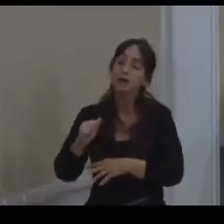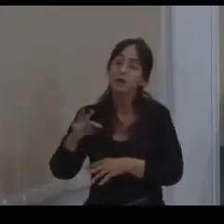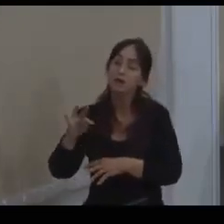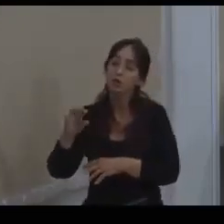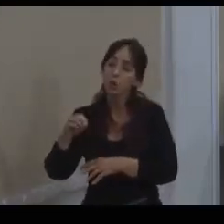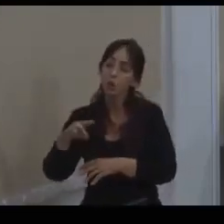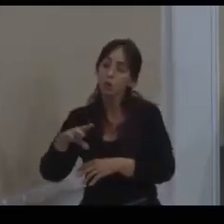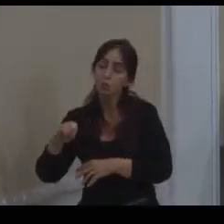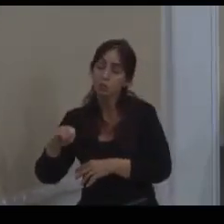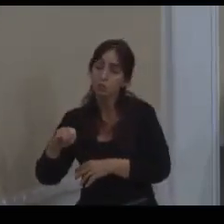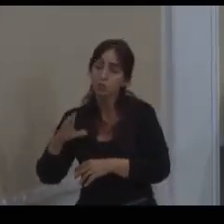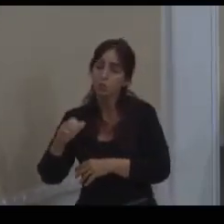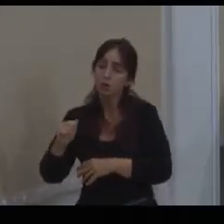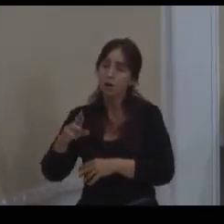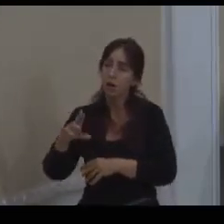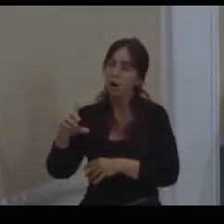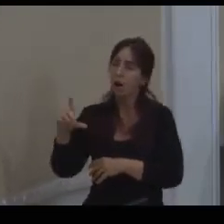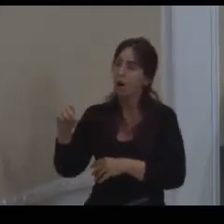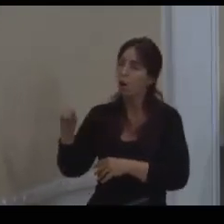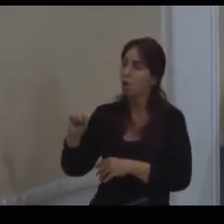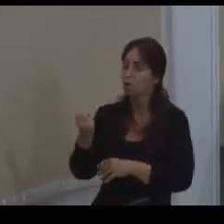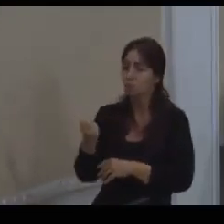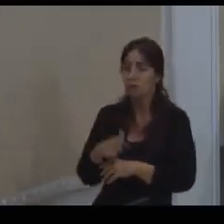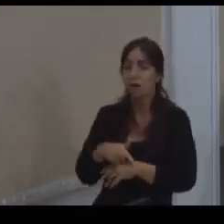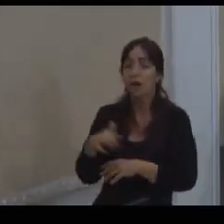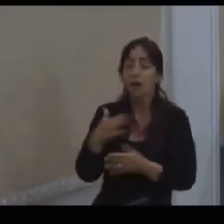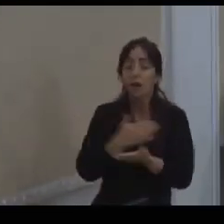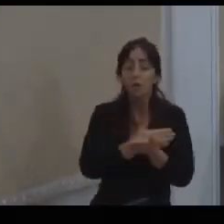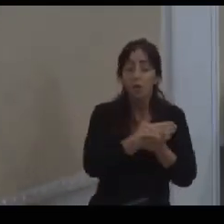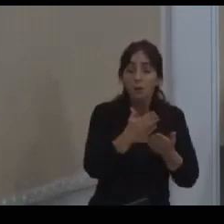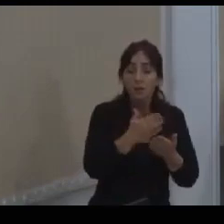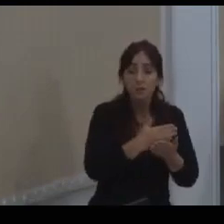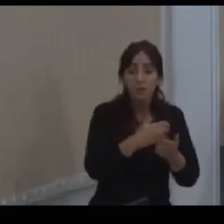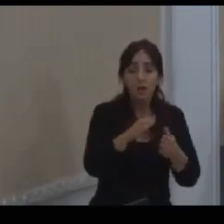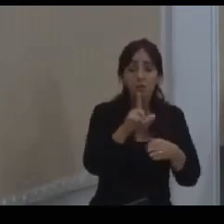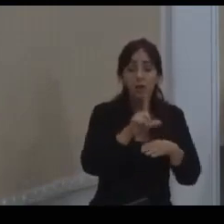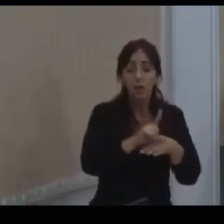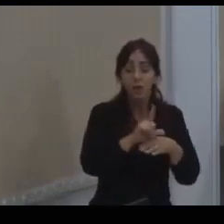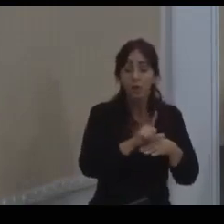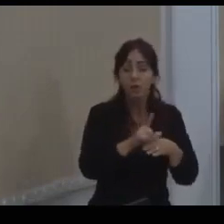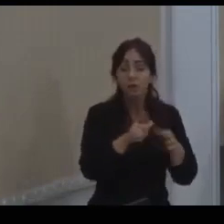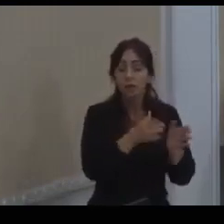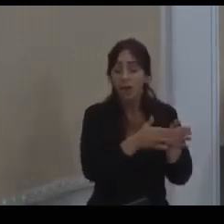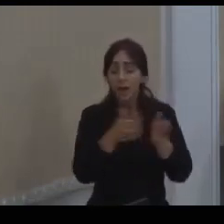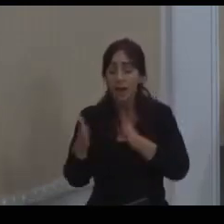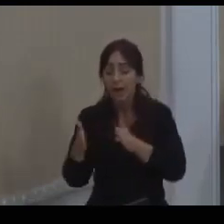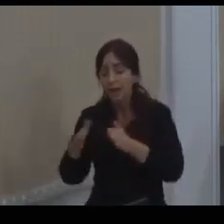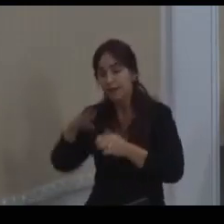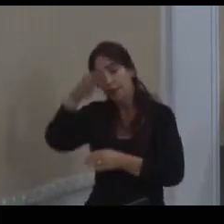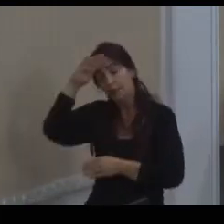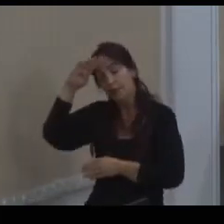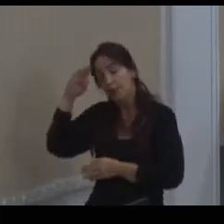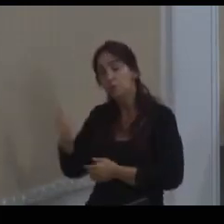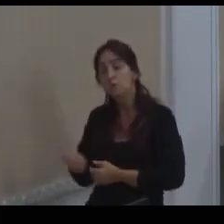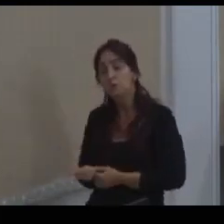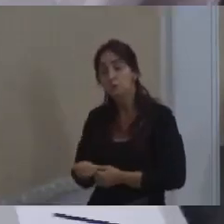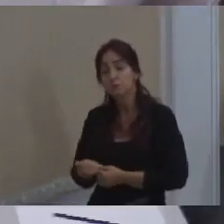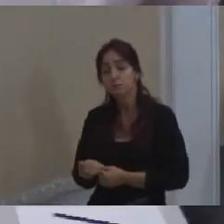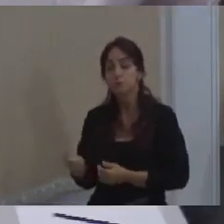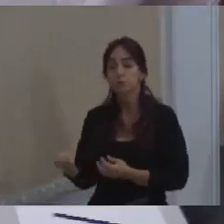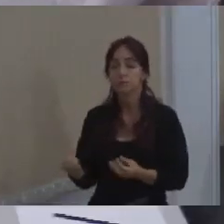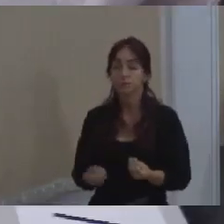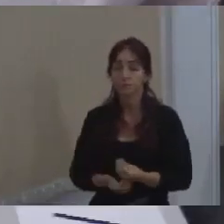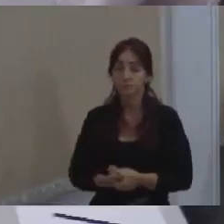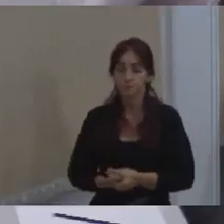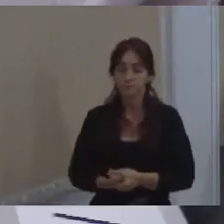do início lá no complexo da Lagoinha até chegar na barragem da Pampulha... Vereador Braula, só um instante, me